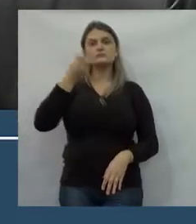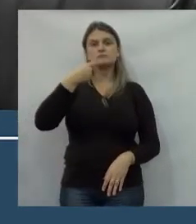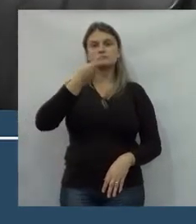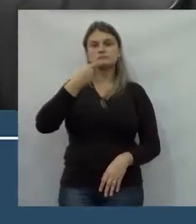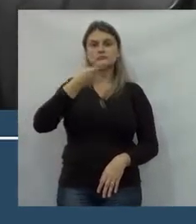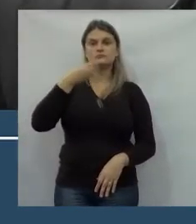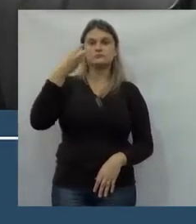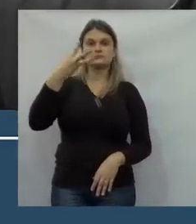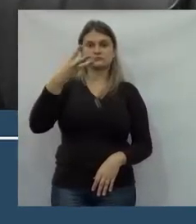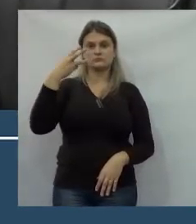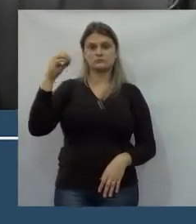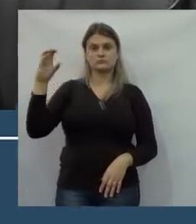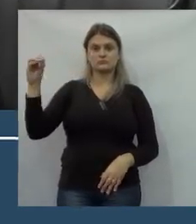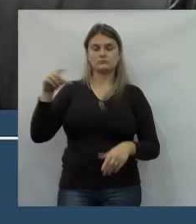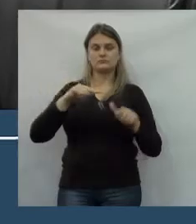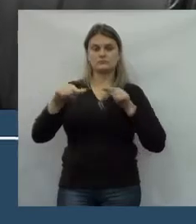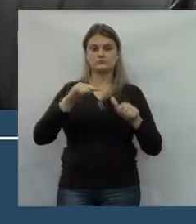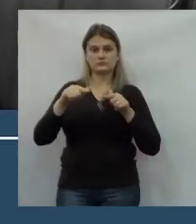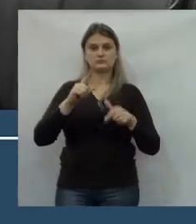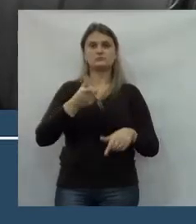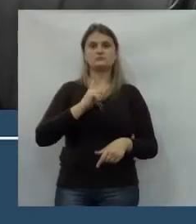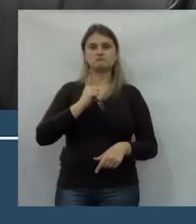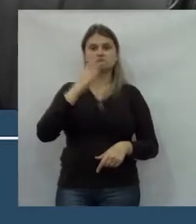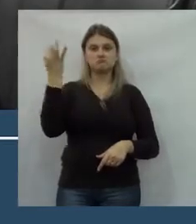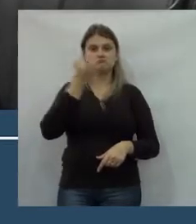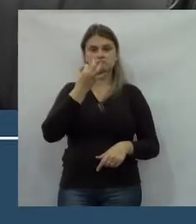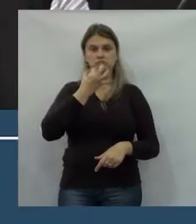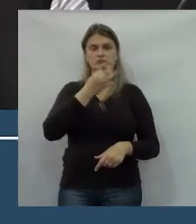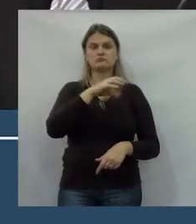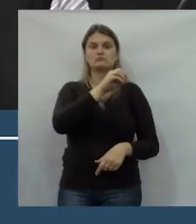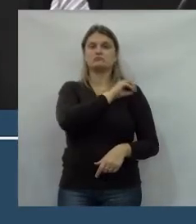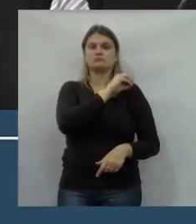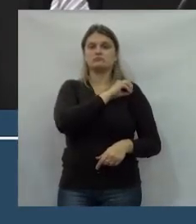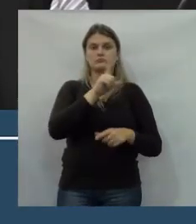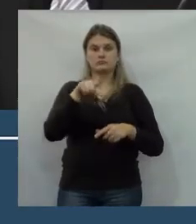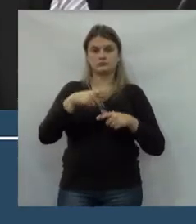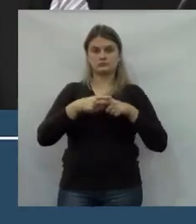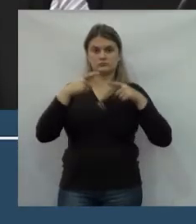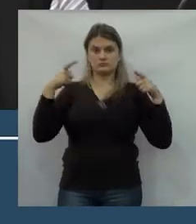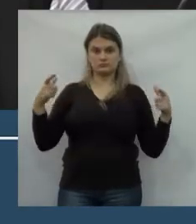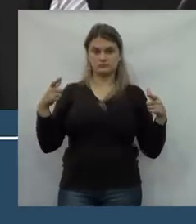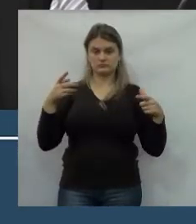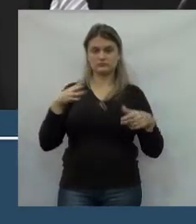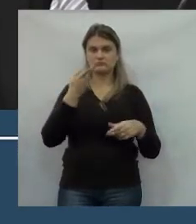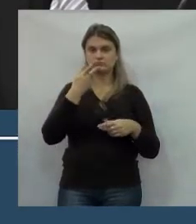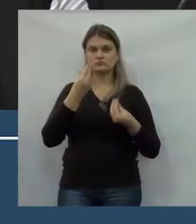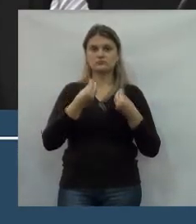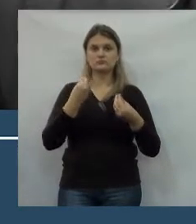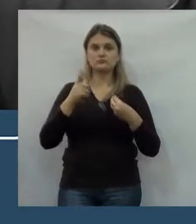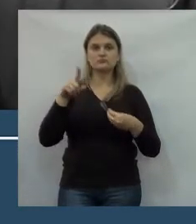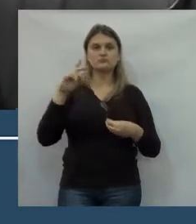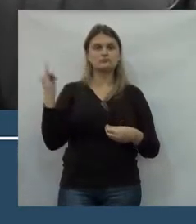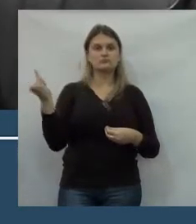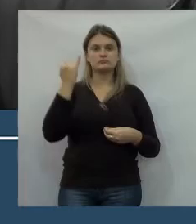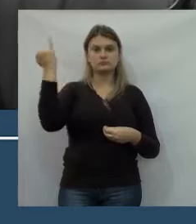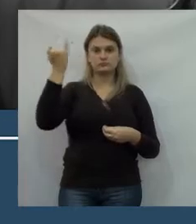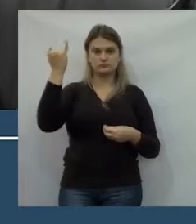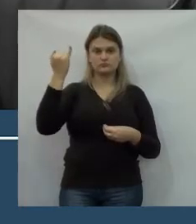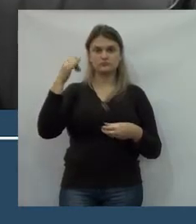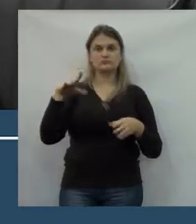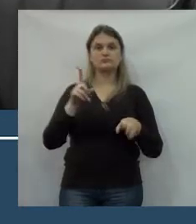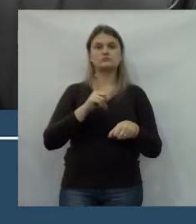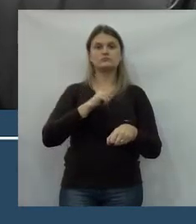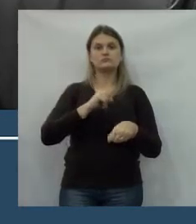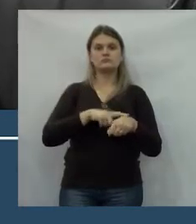falou-se em 300 empregos diretos, com certeza, o número em diretos é muito maior, muito maior do que os diretos.